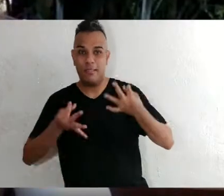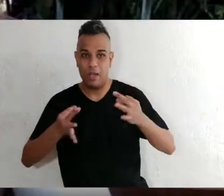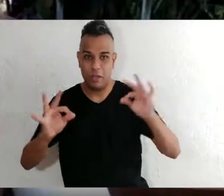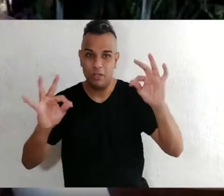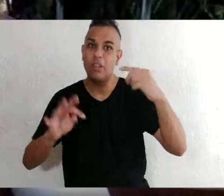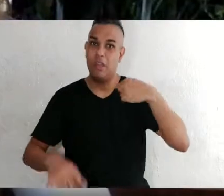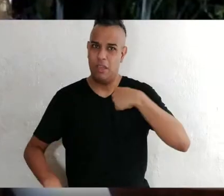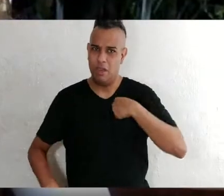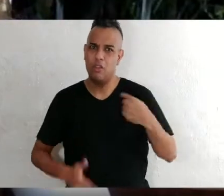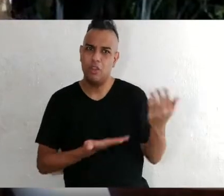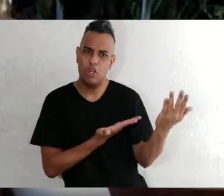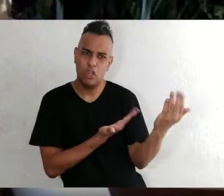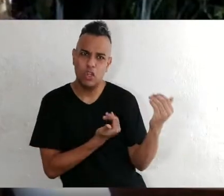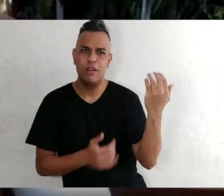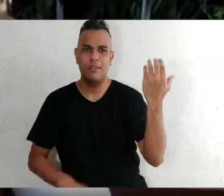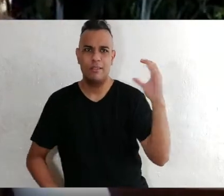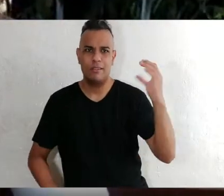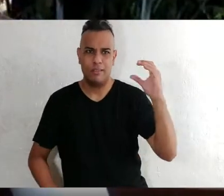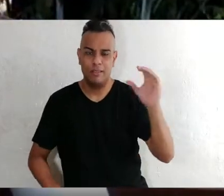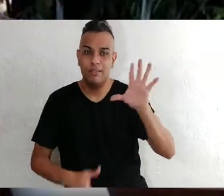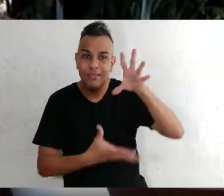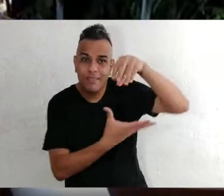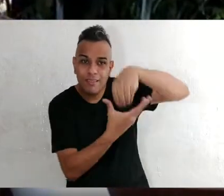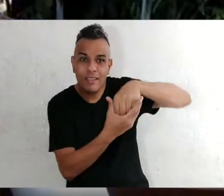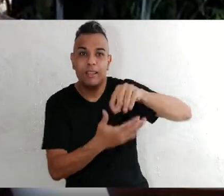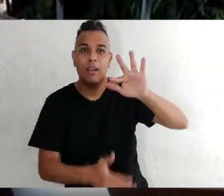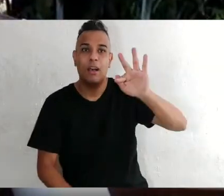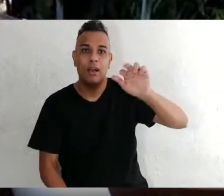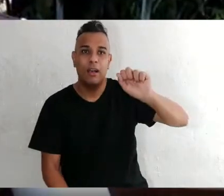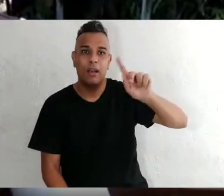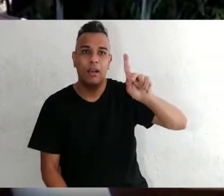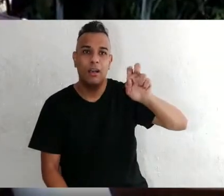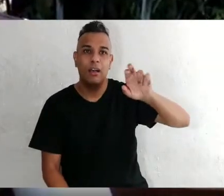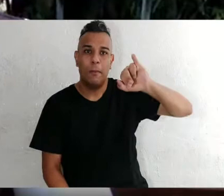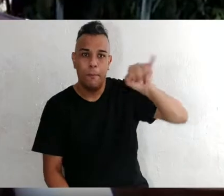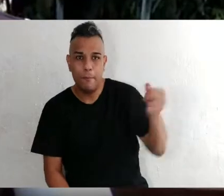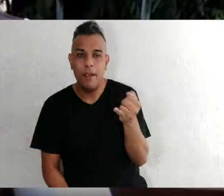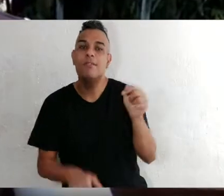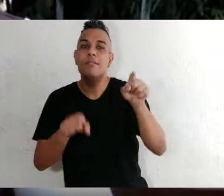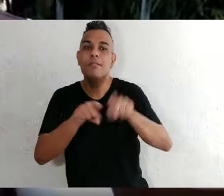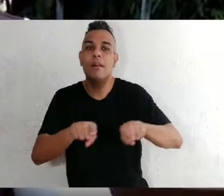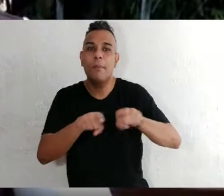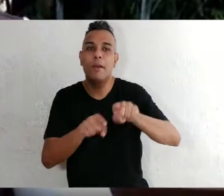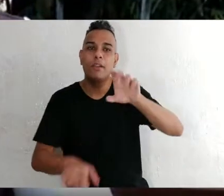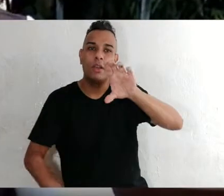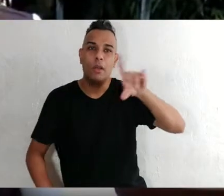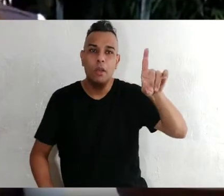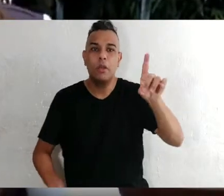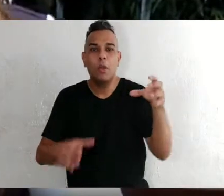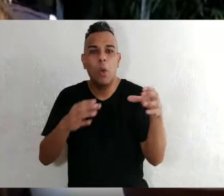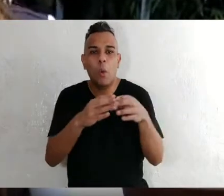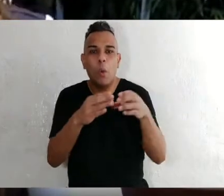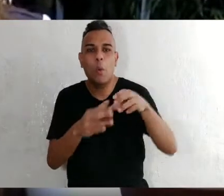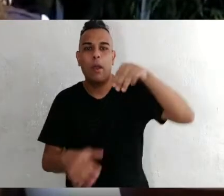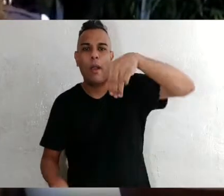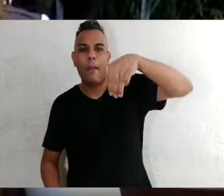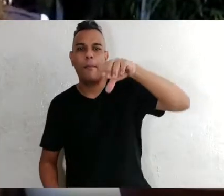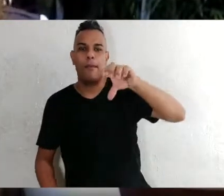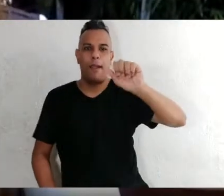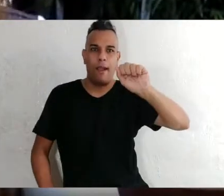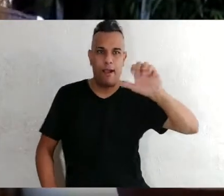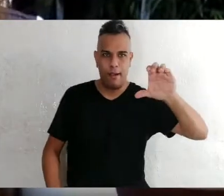Sou também jovem cientista do nosso estado, FAPERJ, e coordenadora do grupo de pesquisa Grupo Museus e Centros de Ciências